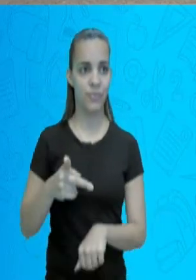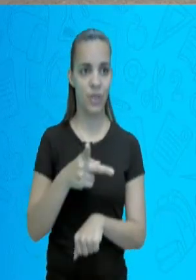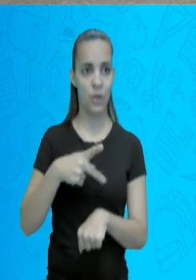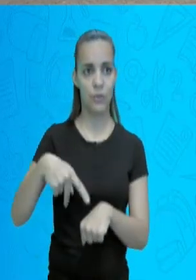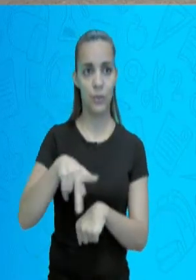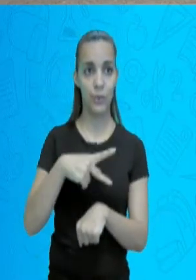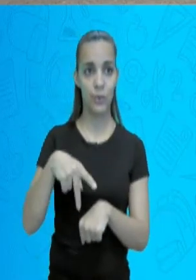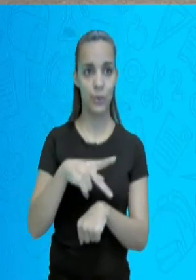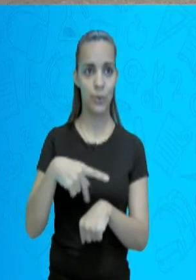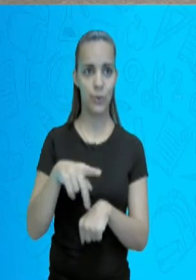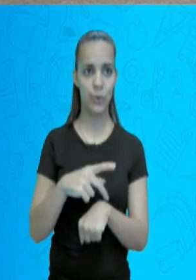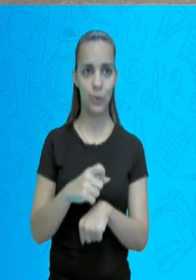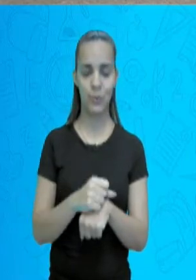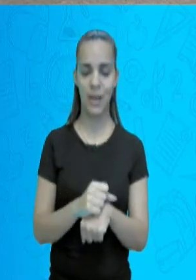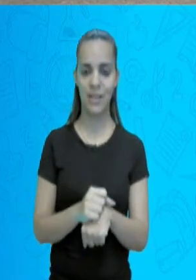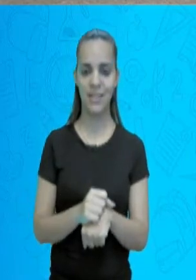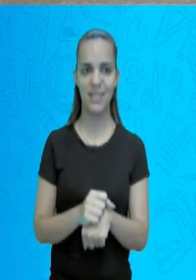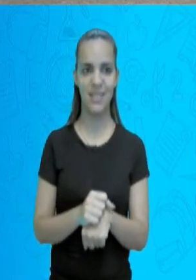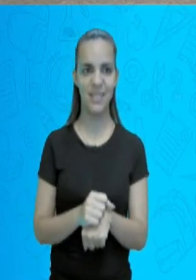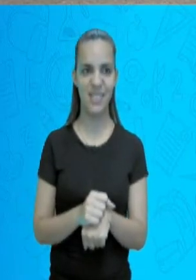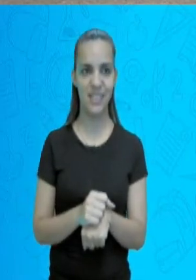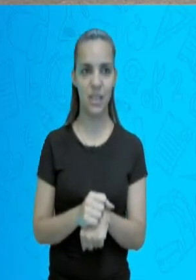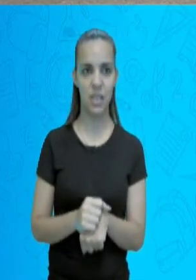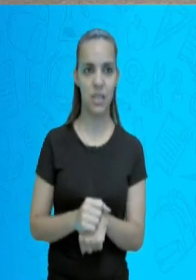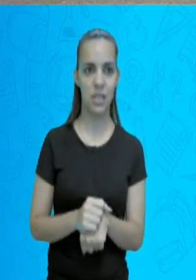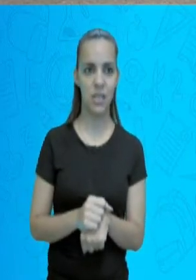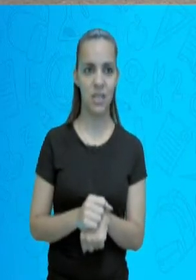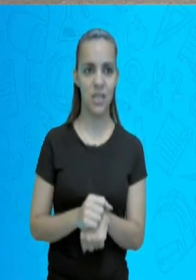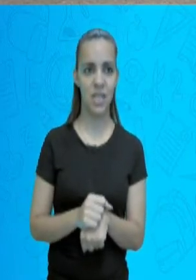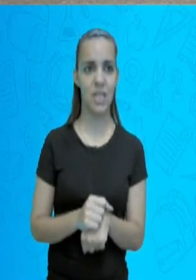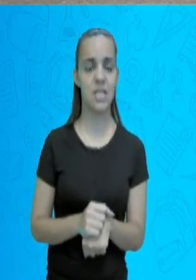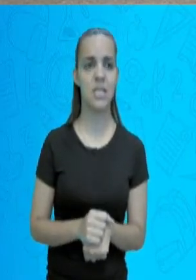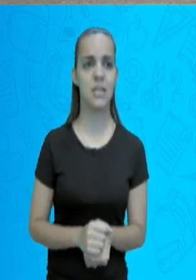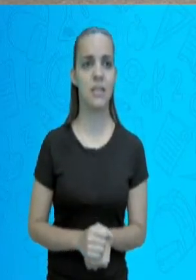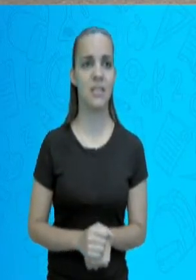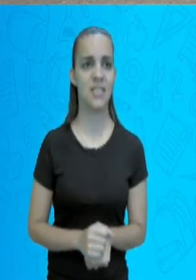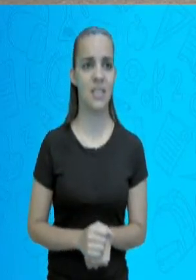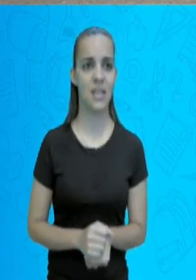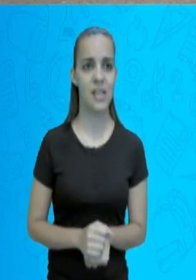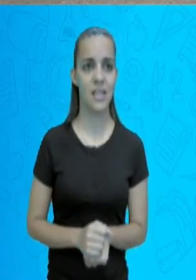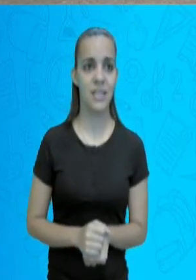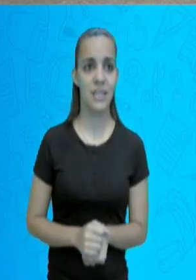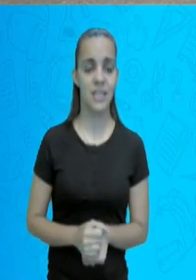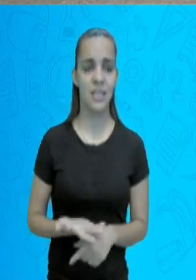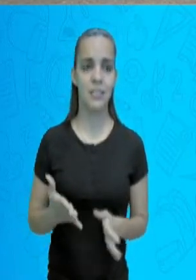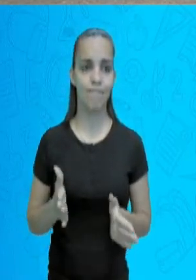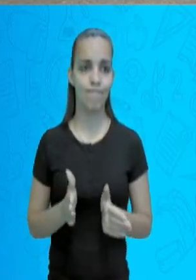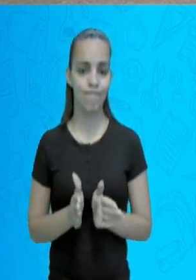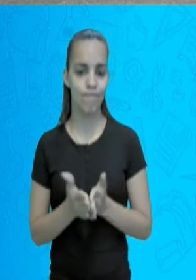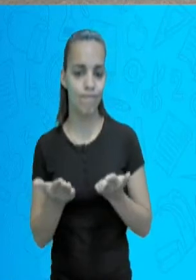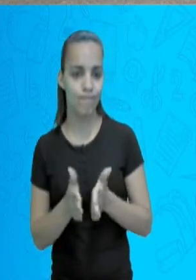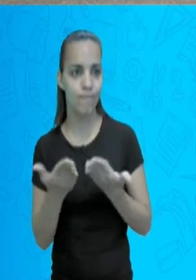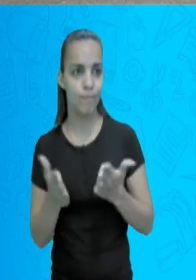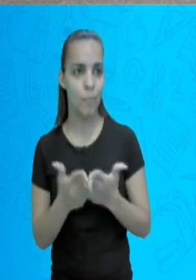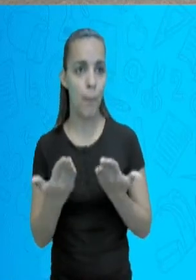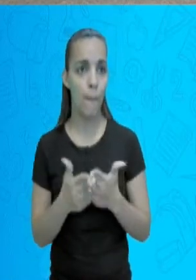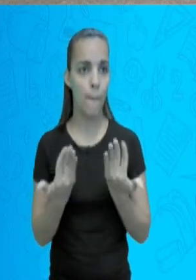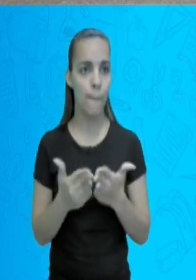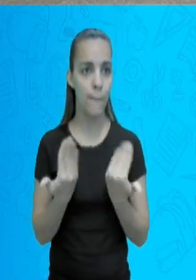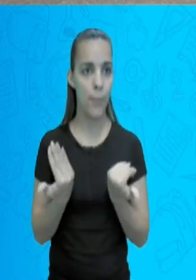desenvolvimento, tá, ou subdesenvolvidos, a base é larga.